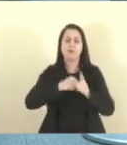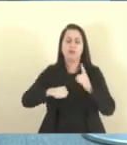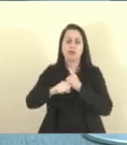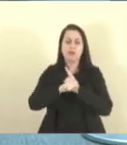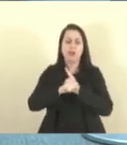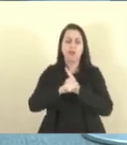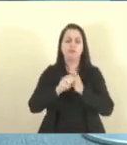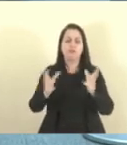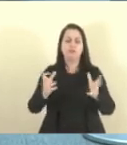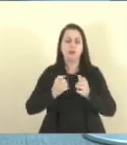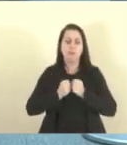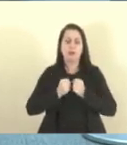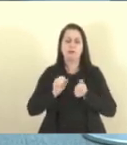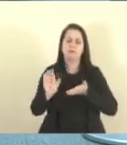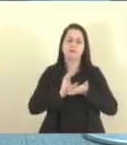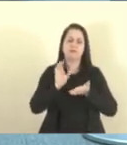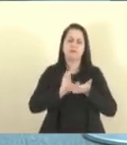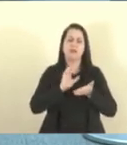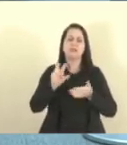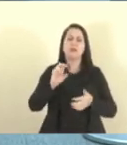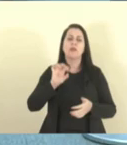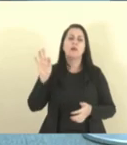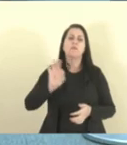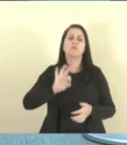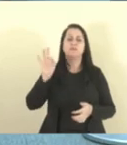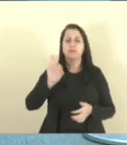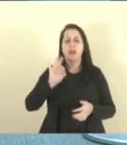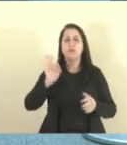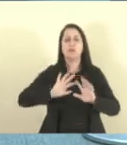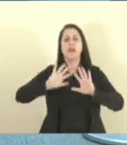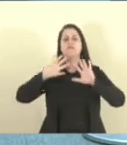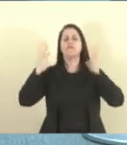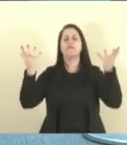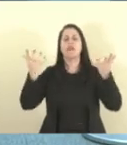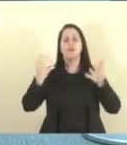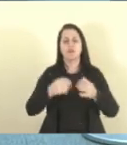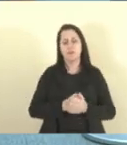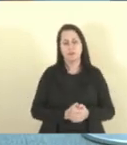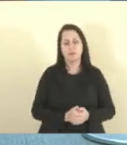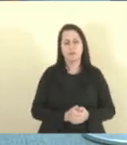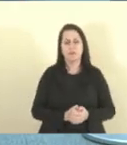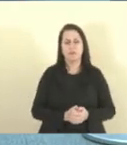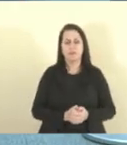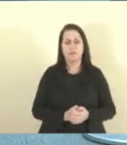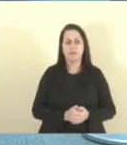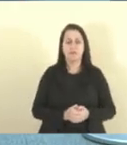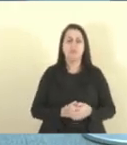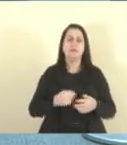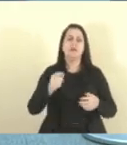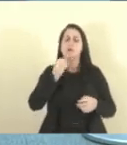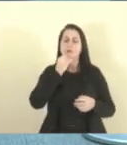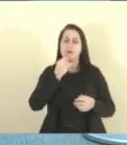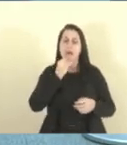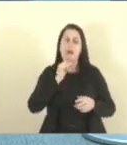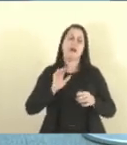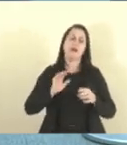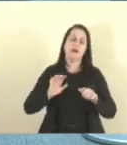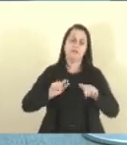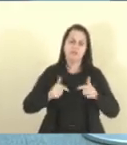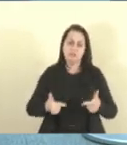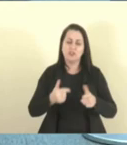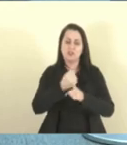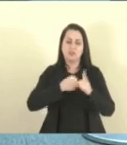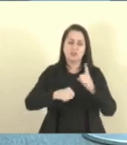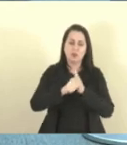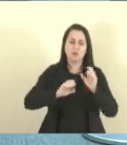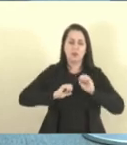benefício de 50% de desconto nos eventos. Esse projeto, por exemplo, é para os agentes socioeducativos e monitores